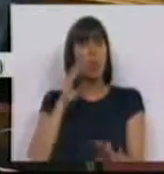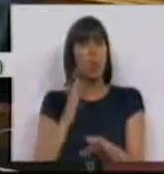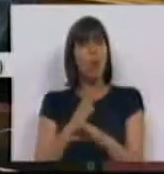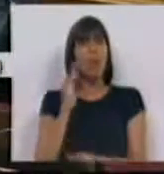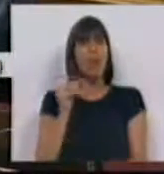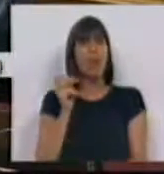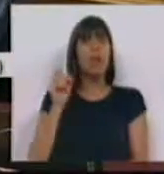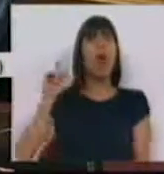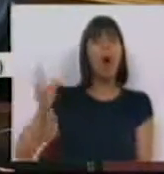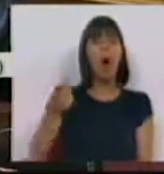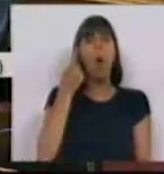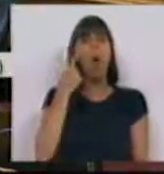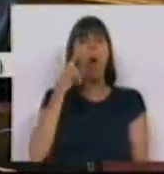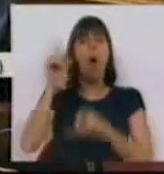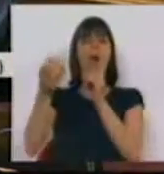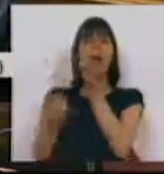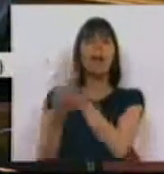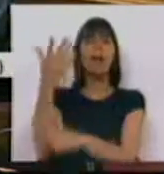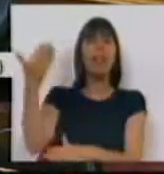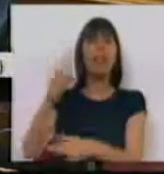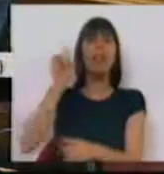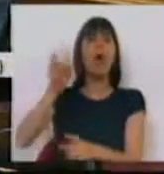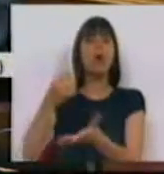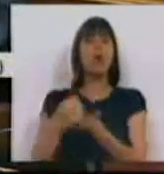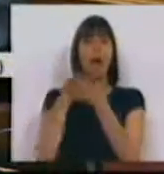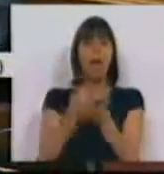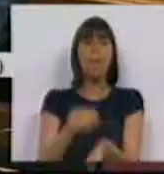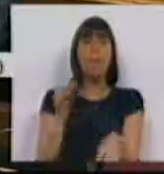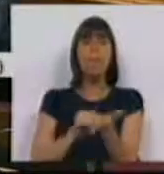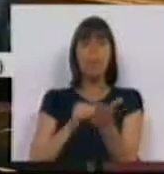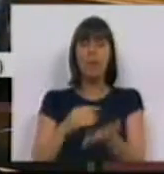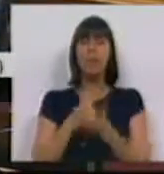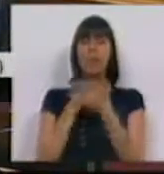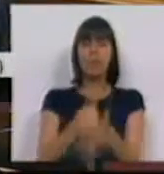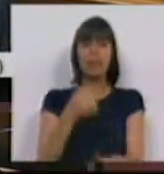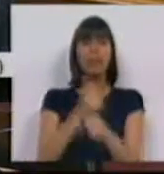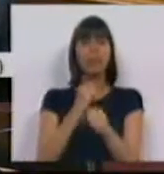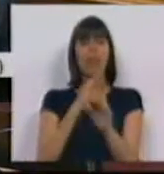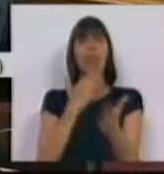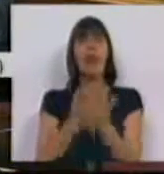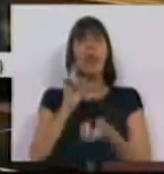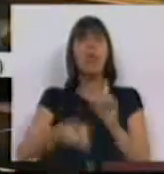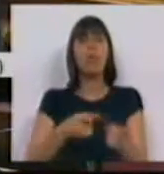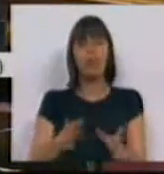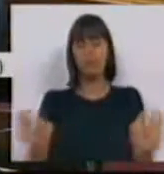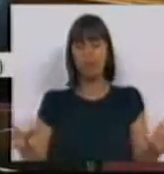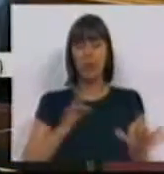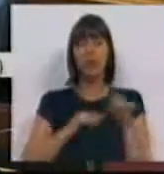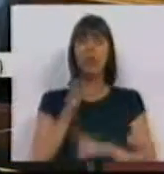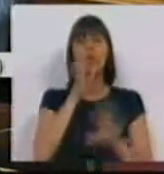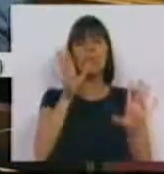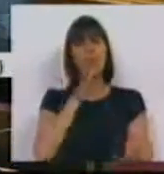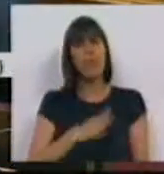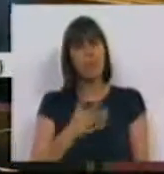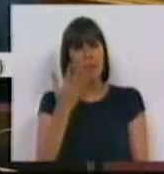últimos 10 anos e vermos o que é que a criação de direitos e o apoio aos mais pobres e os apoios aos trabalhadores trouxeram. Agora, Sra. Deputada,